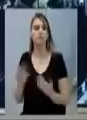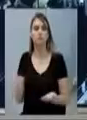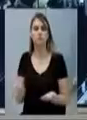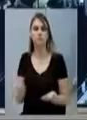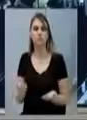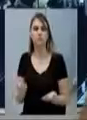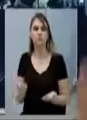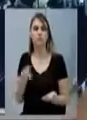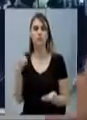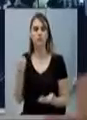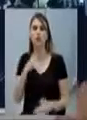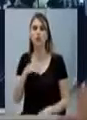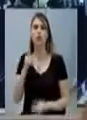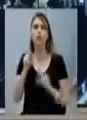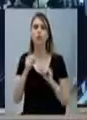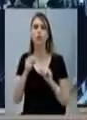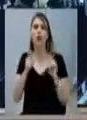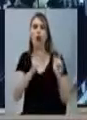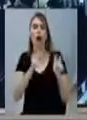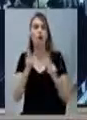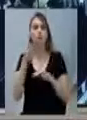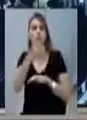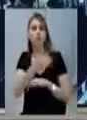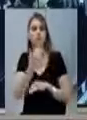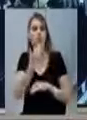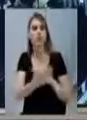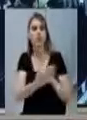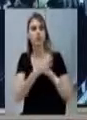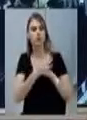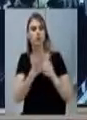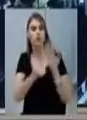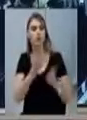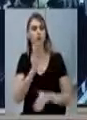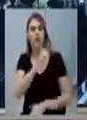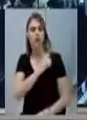Então, nós tínhamos aonde recorrer no município de Xancherê. E um atendimento rápido.